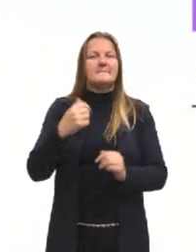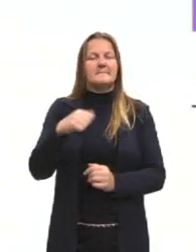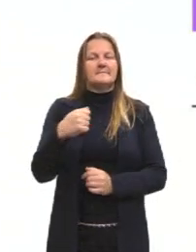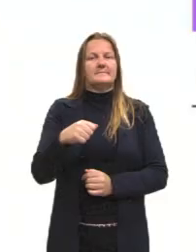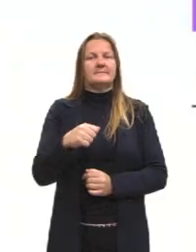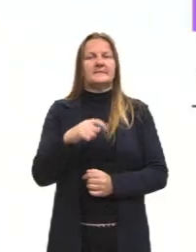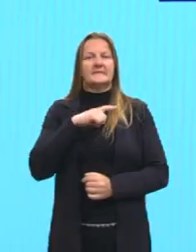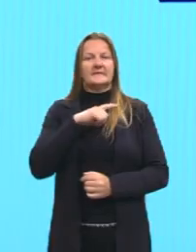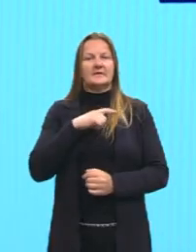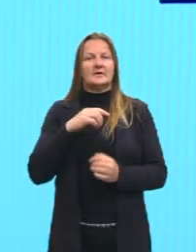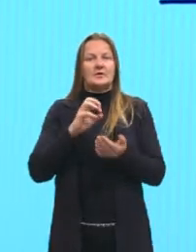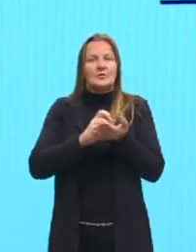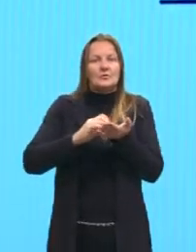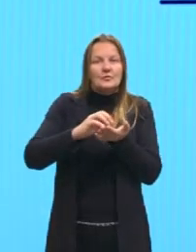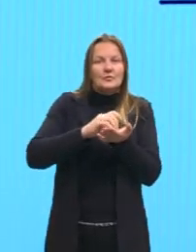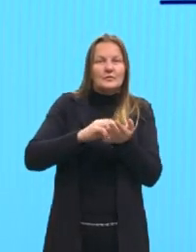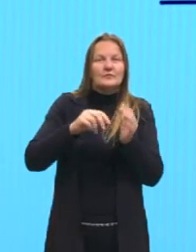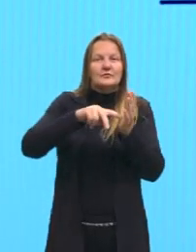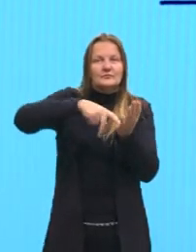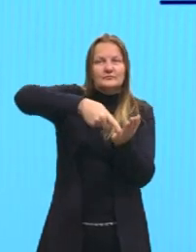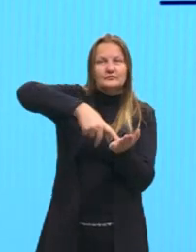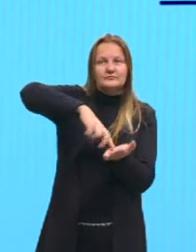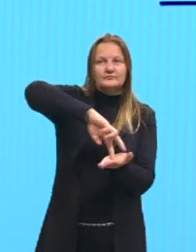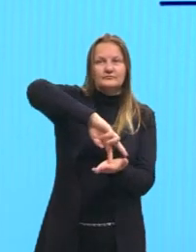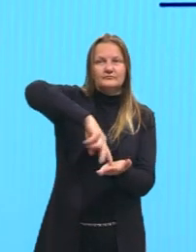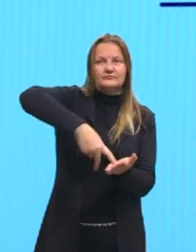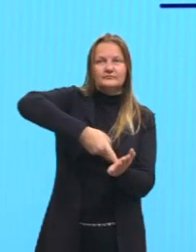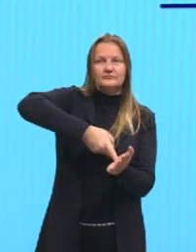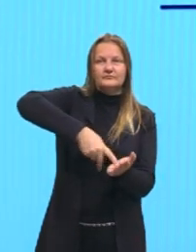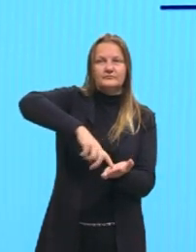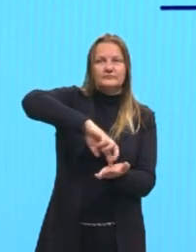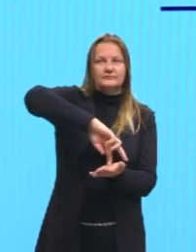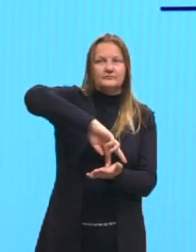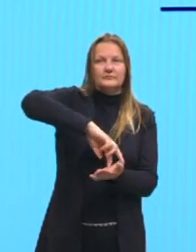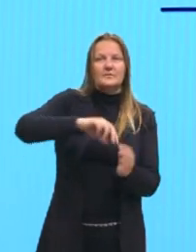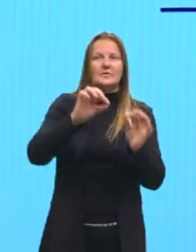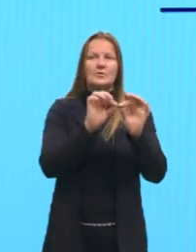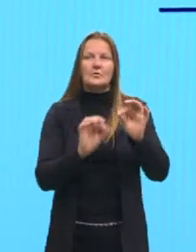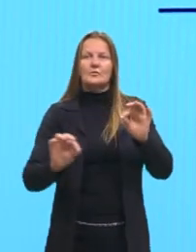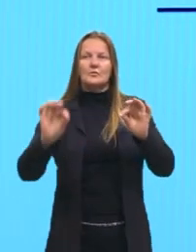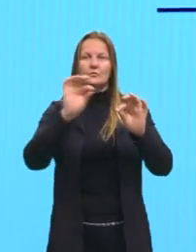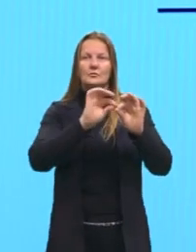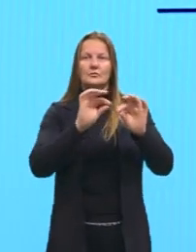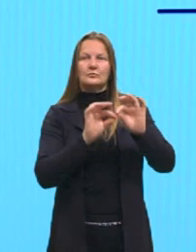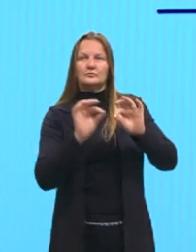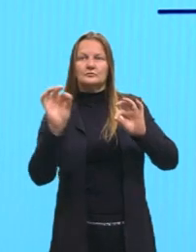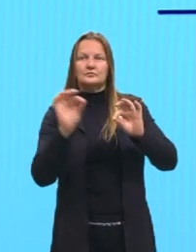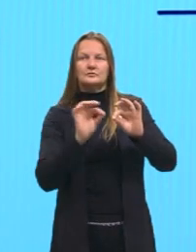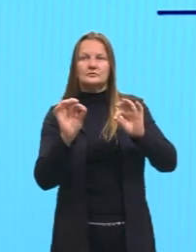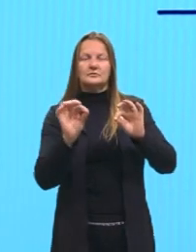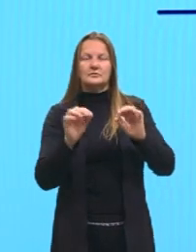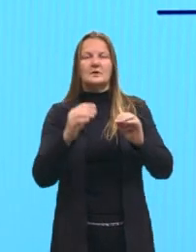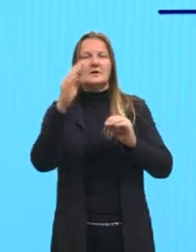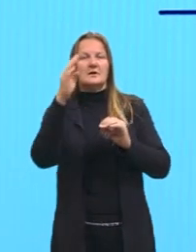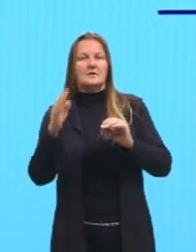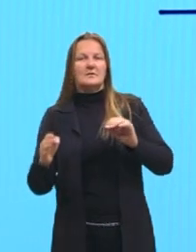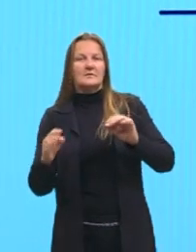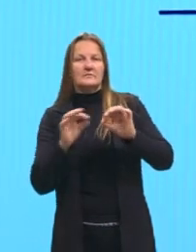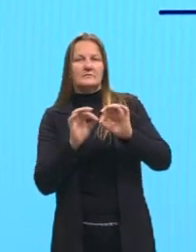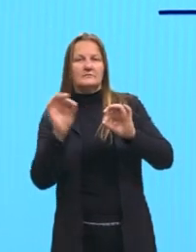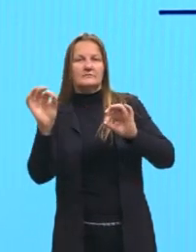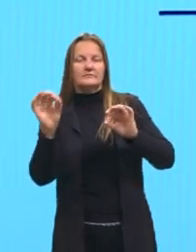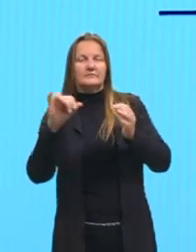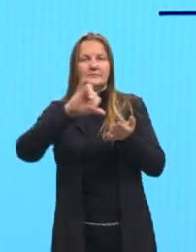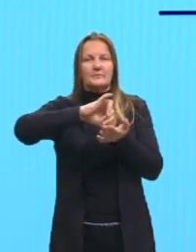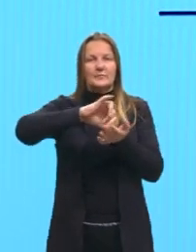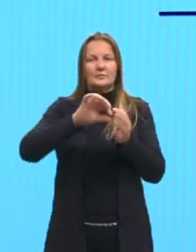até ali no cálculo envolvendo a circunferência, que nós utilizamos a distância entre um ponto e uma reta. Então,